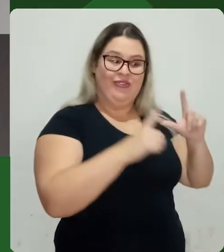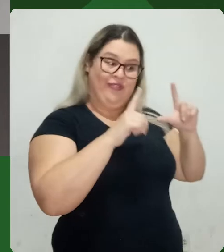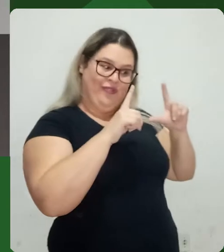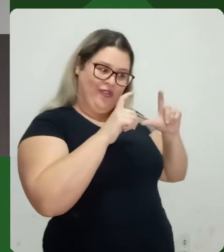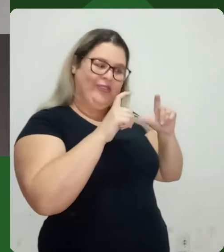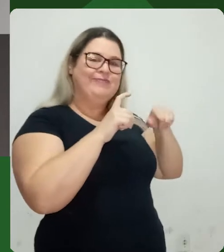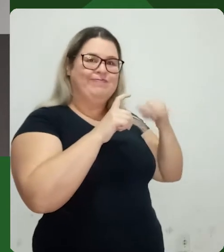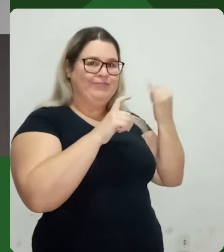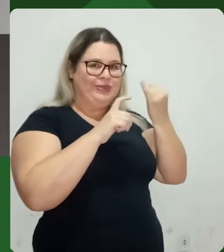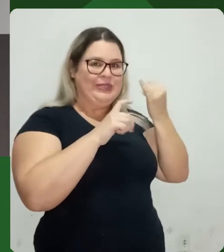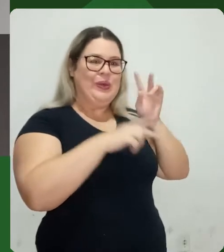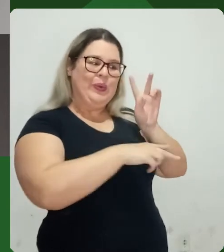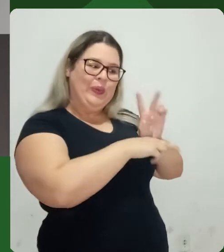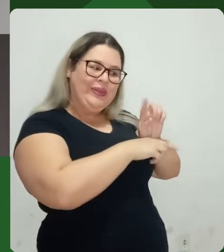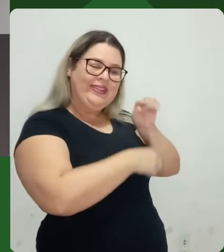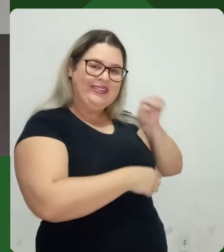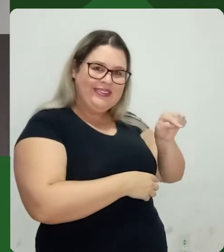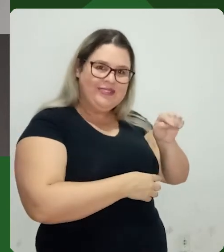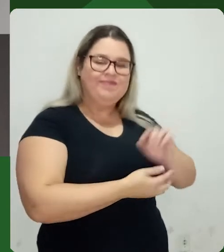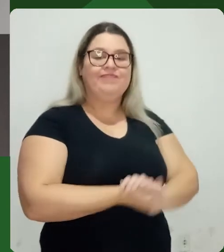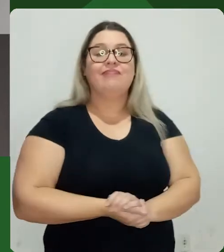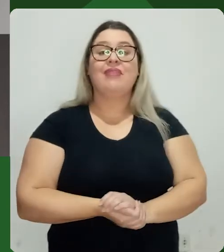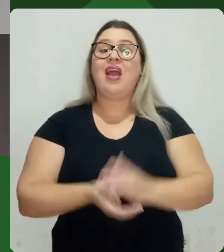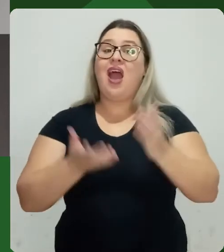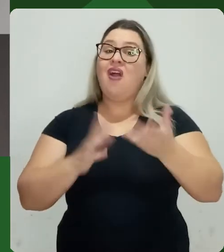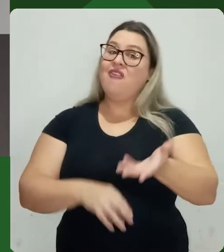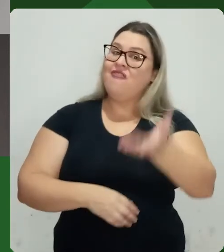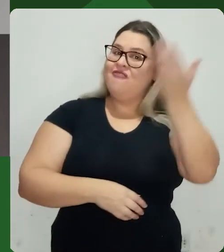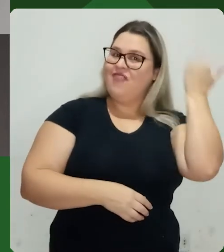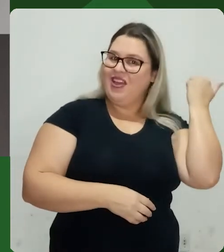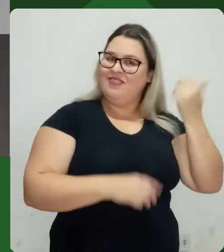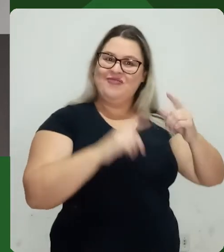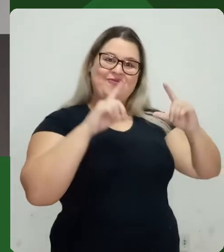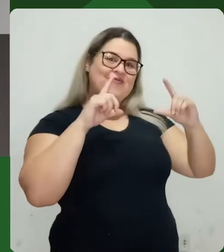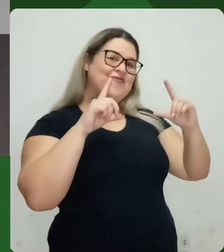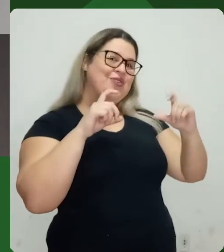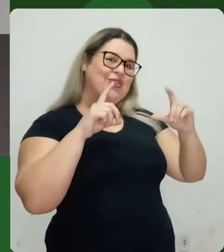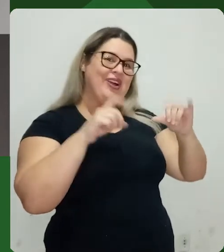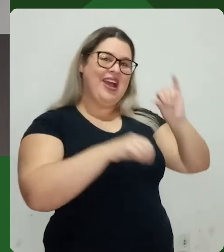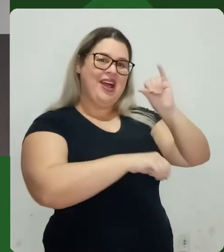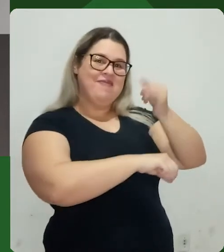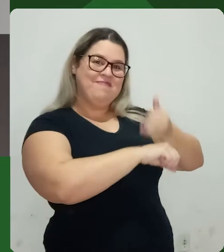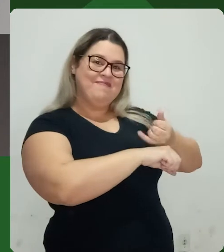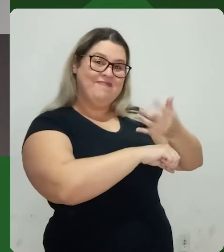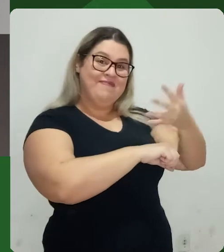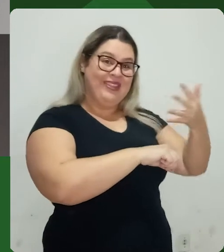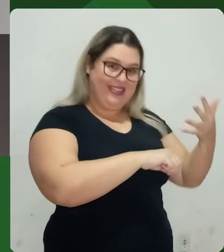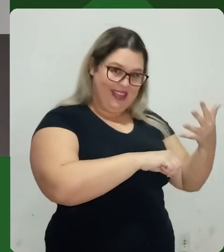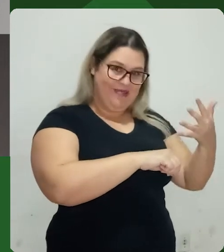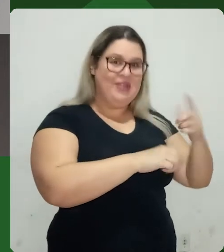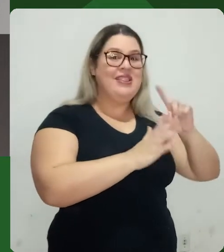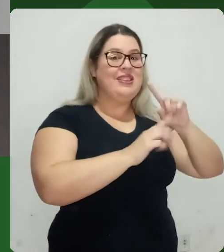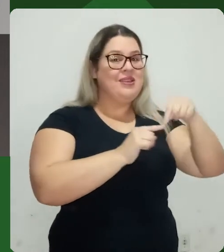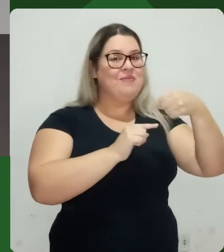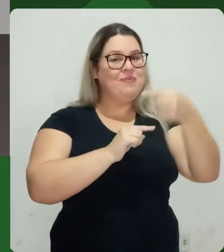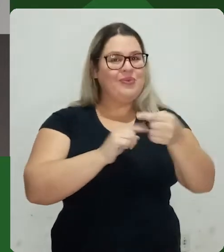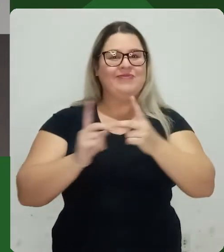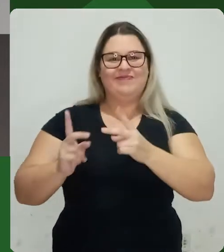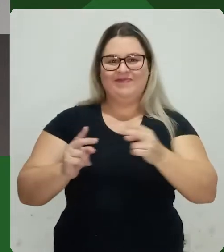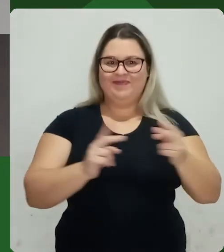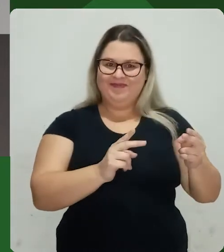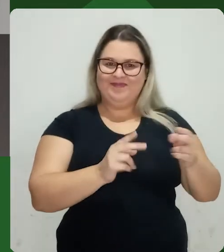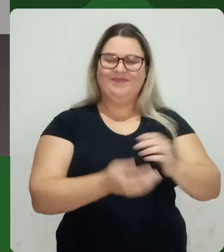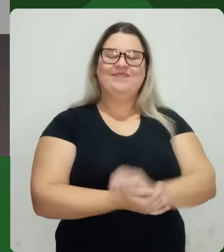bastante claras, como eu tenho aqui. Isso é bastante rico na fotografia de metal. Agora a gente vai junto lá, fotografar um produto feito de metal,